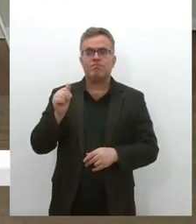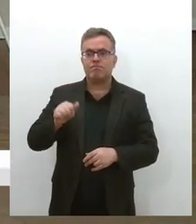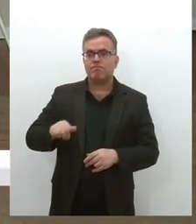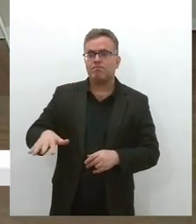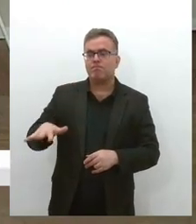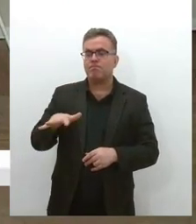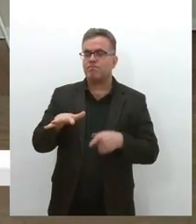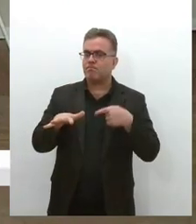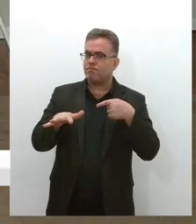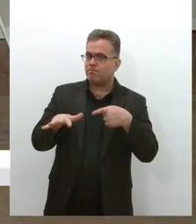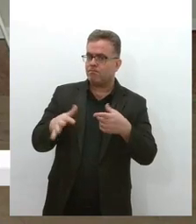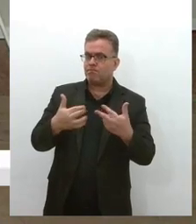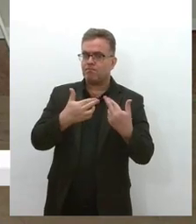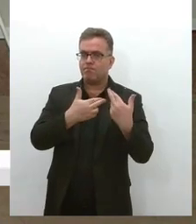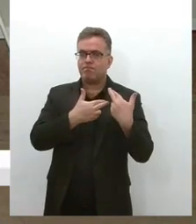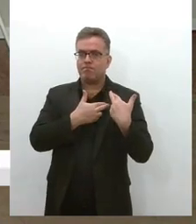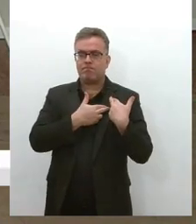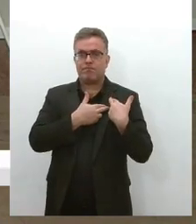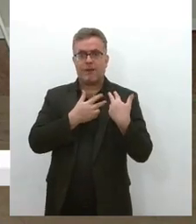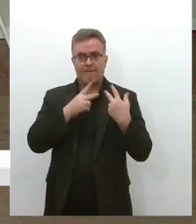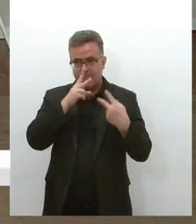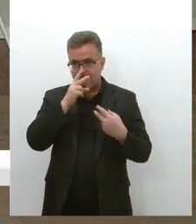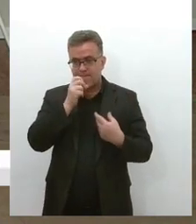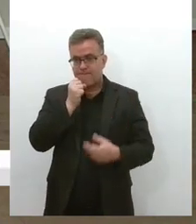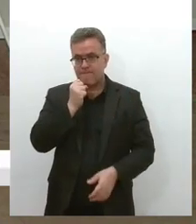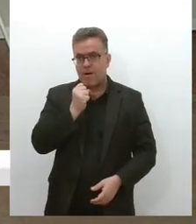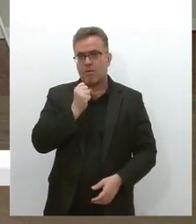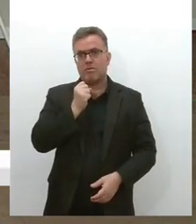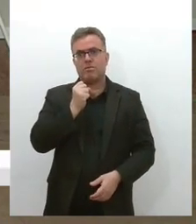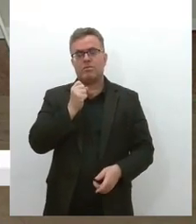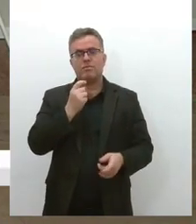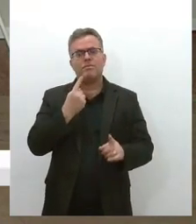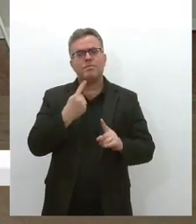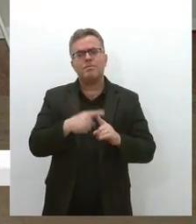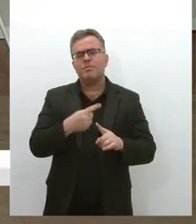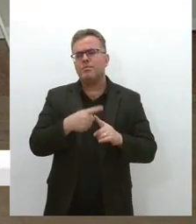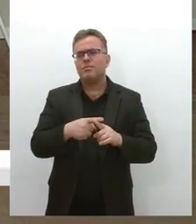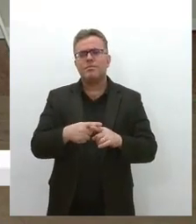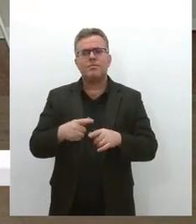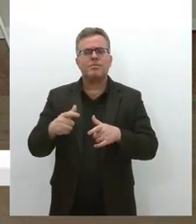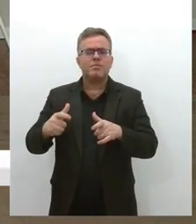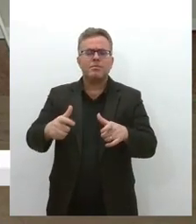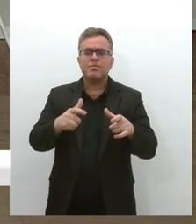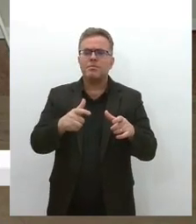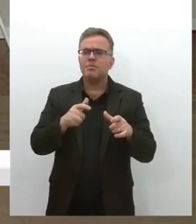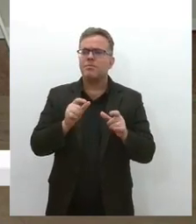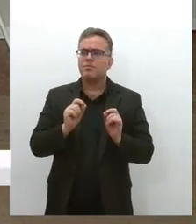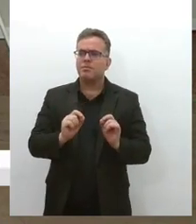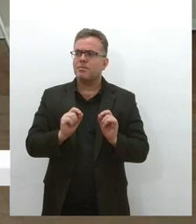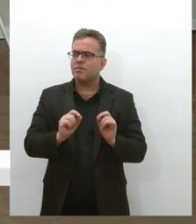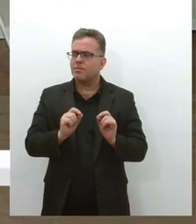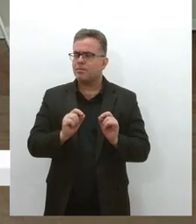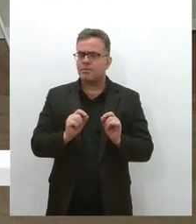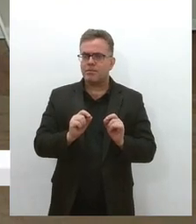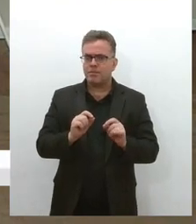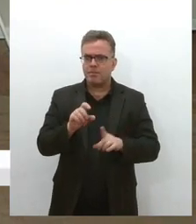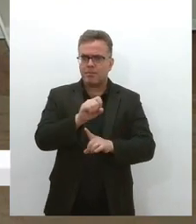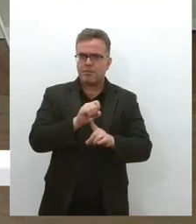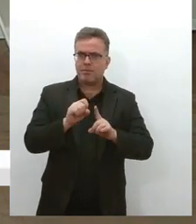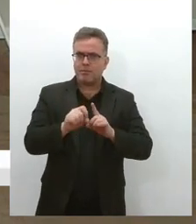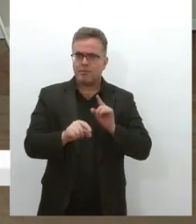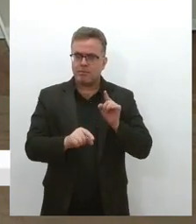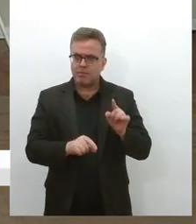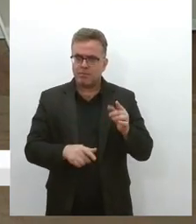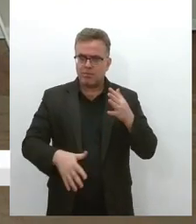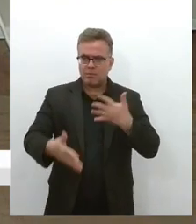é muito forte, principalmente em situações em que ou a sociedade está em conflito,